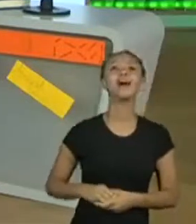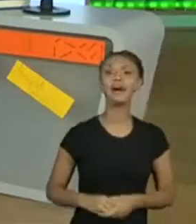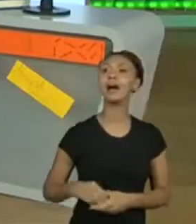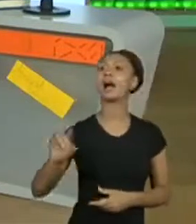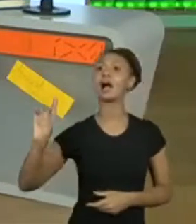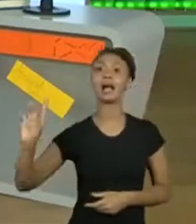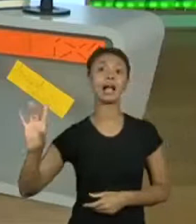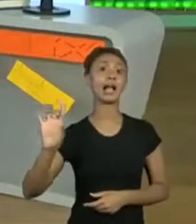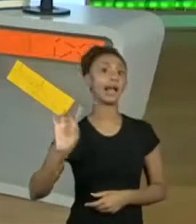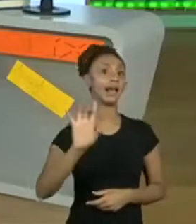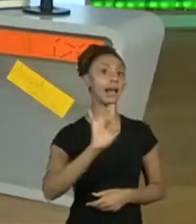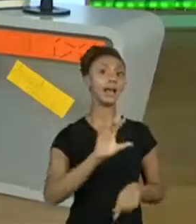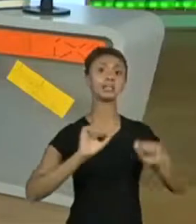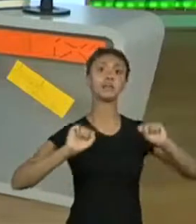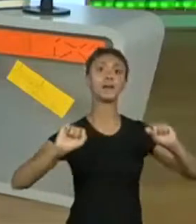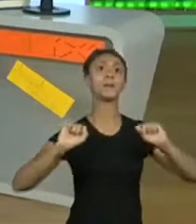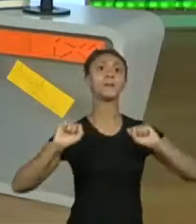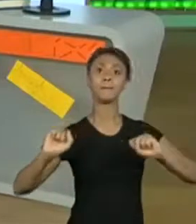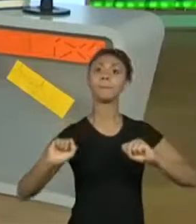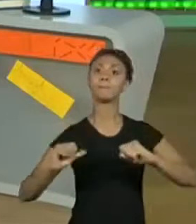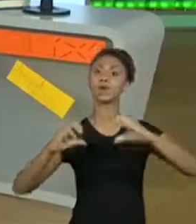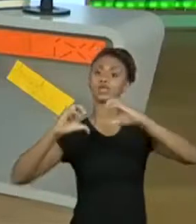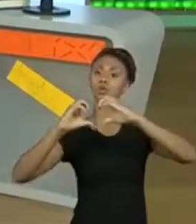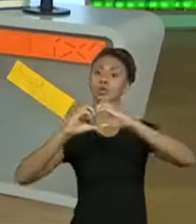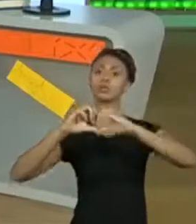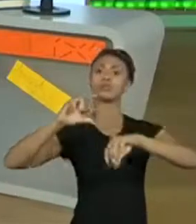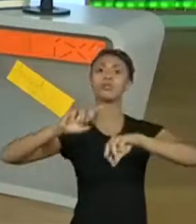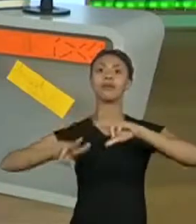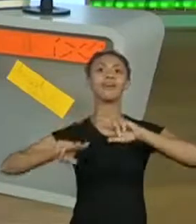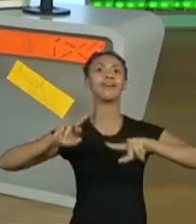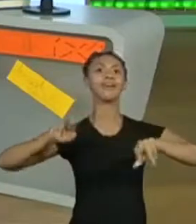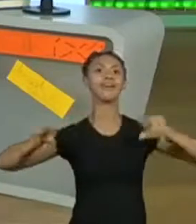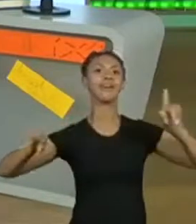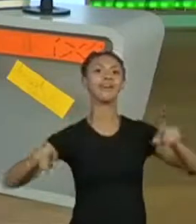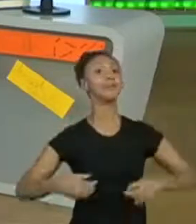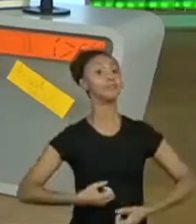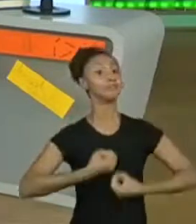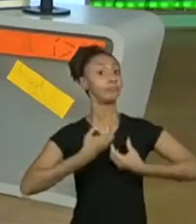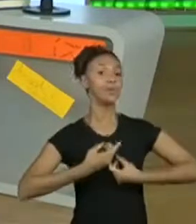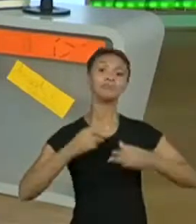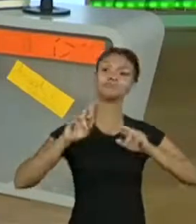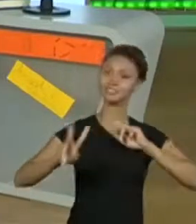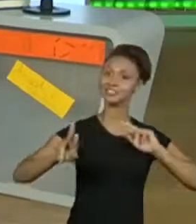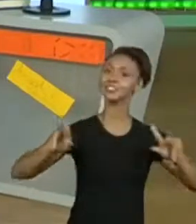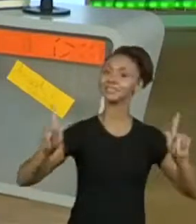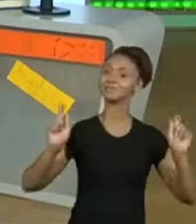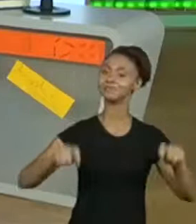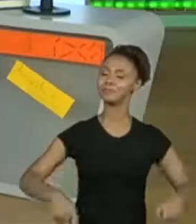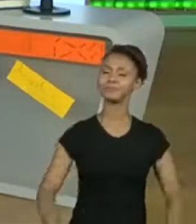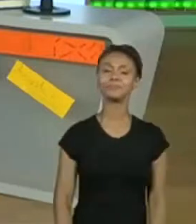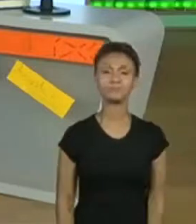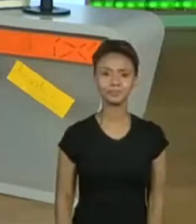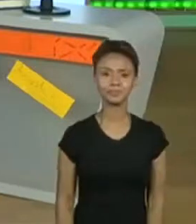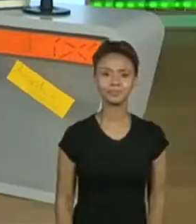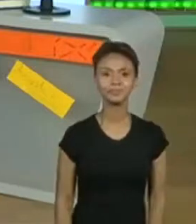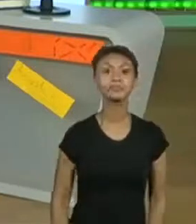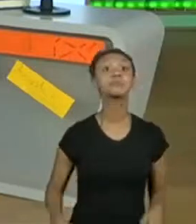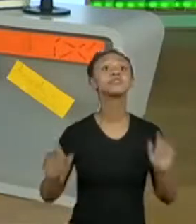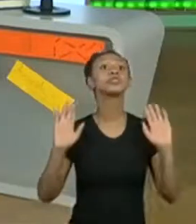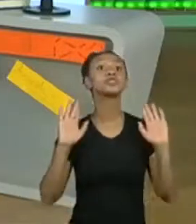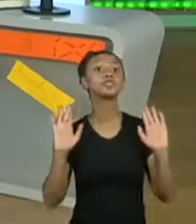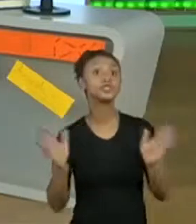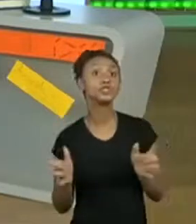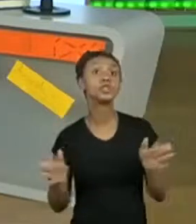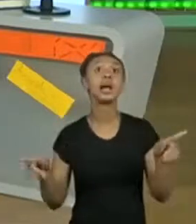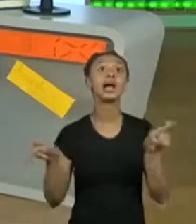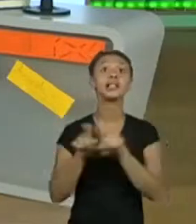um tem a possibilidade de fazer corações diferentes. Ou seja, poemas diferentes. Todo mundo já colocou